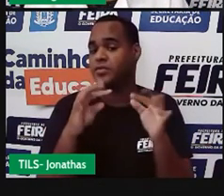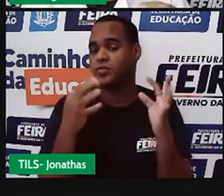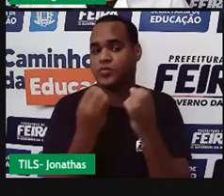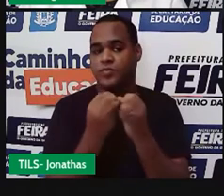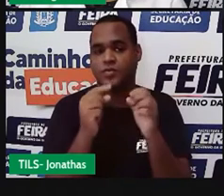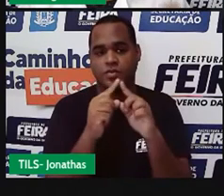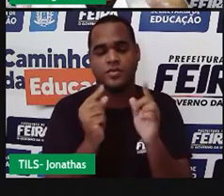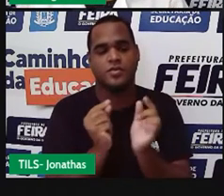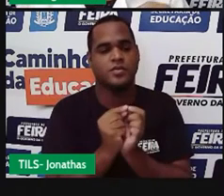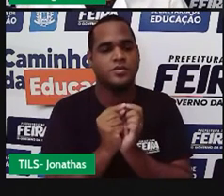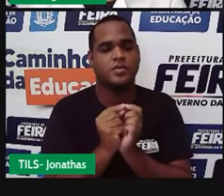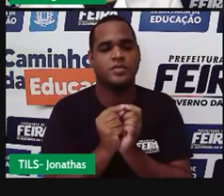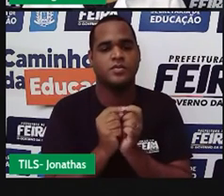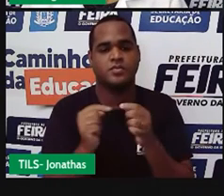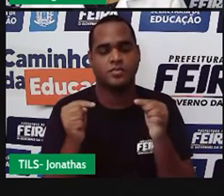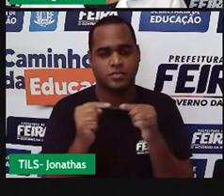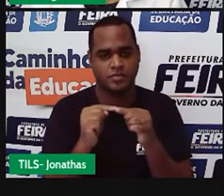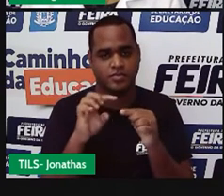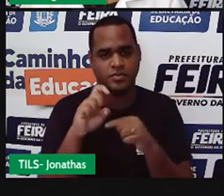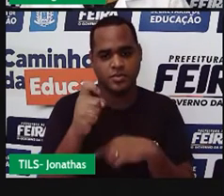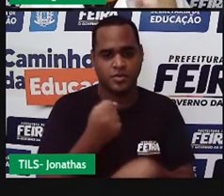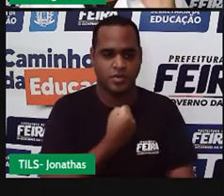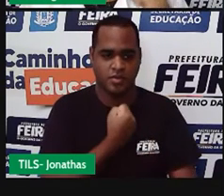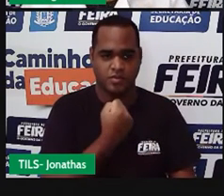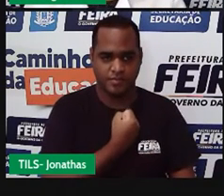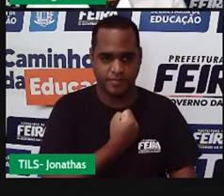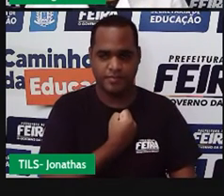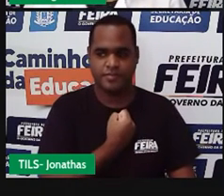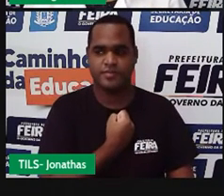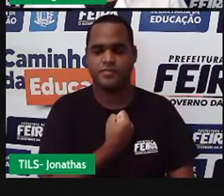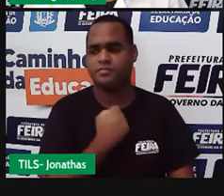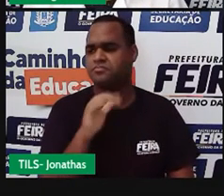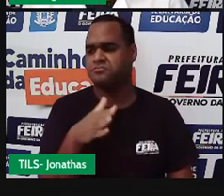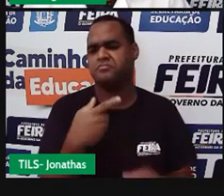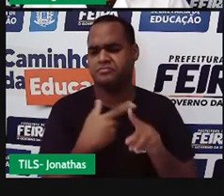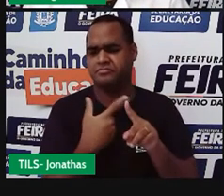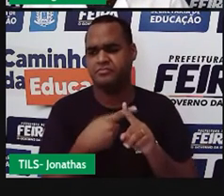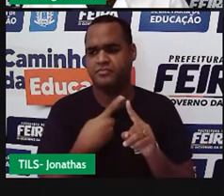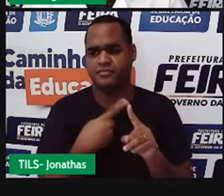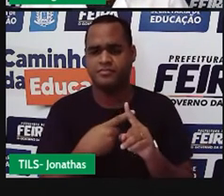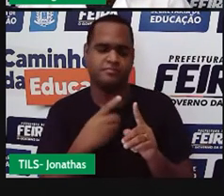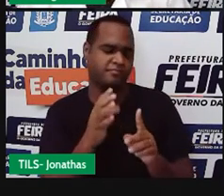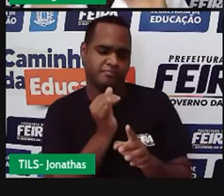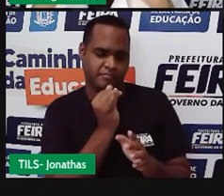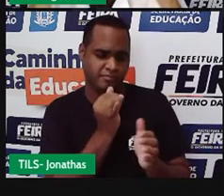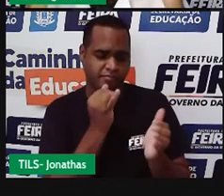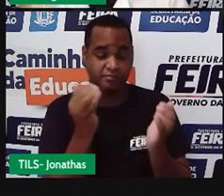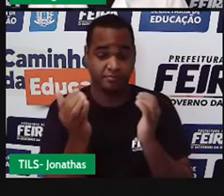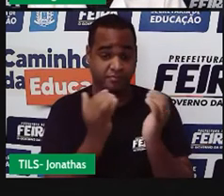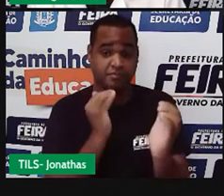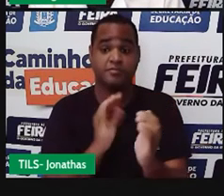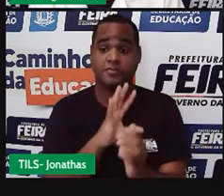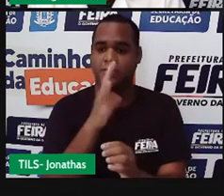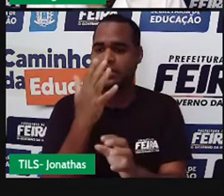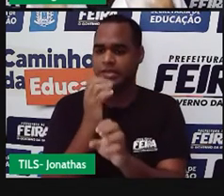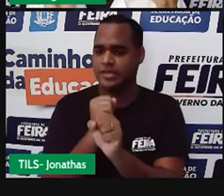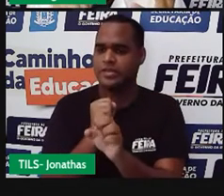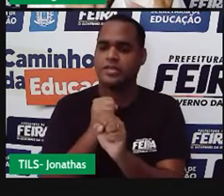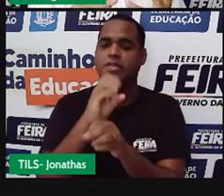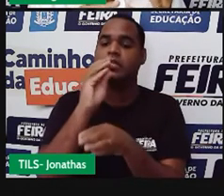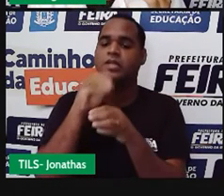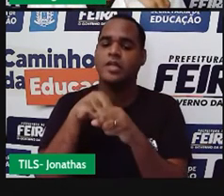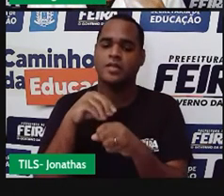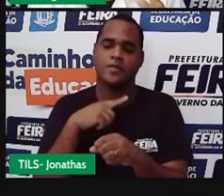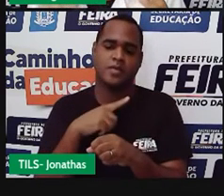isso é uma expressão numérica. Como assim professor? Por exemplo se em um único cálculo você tem